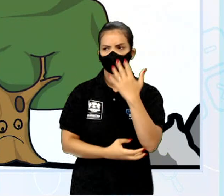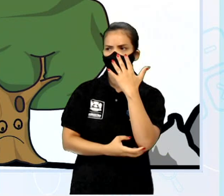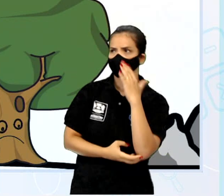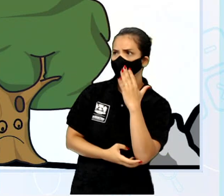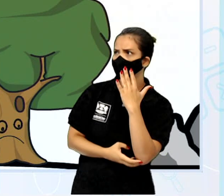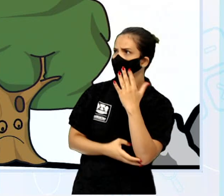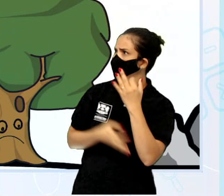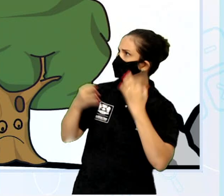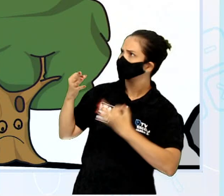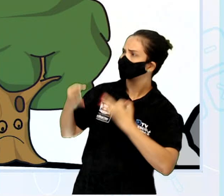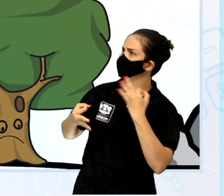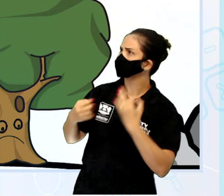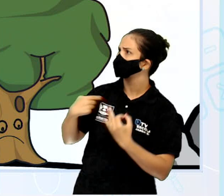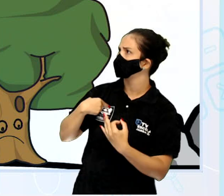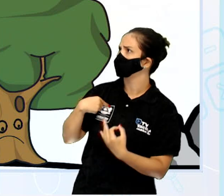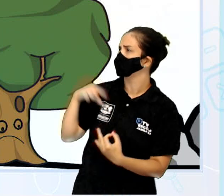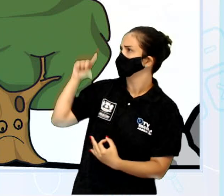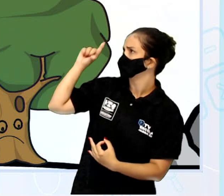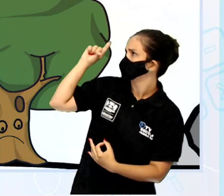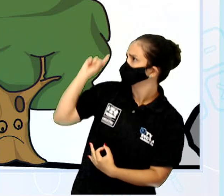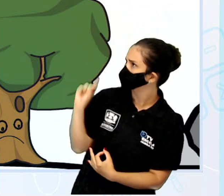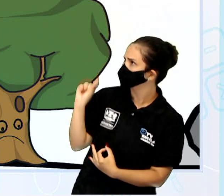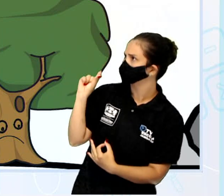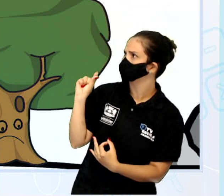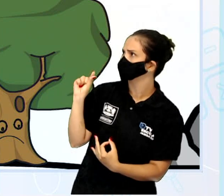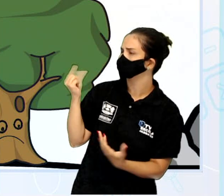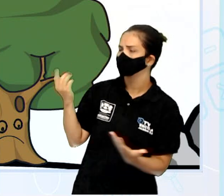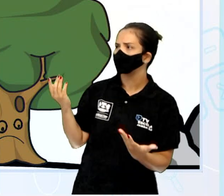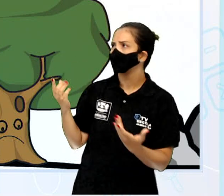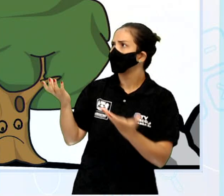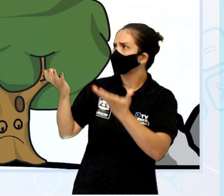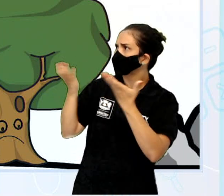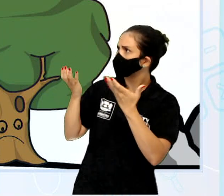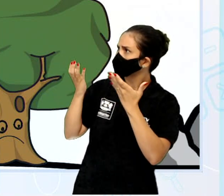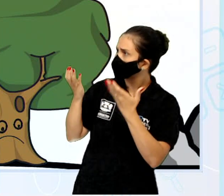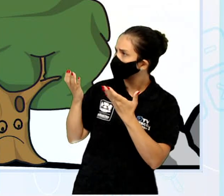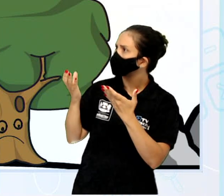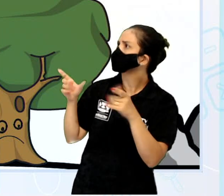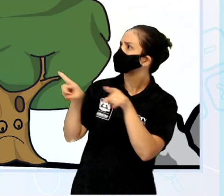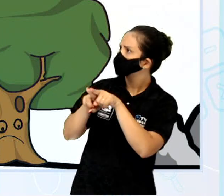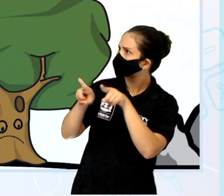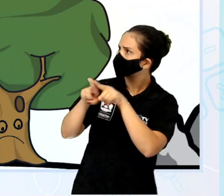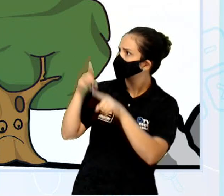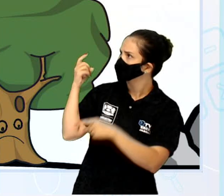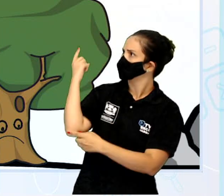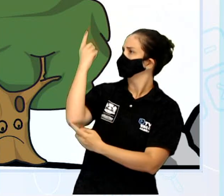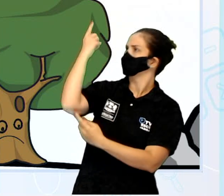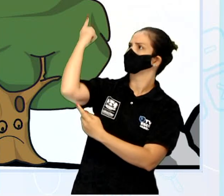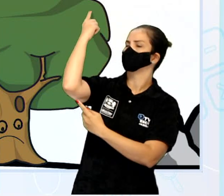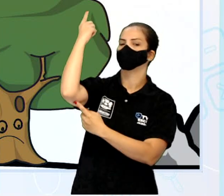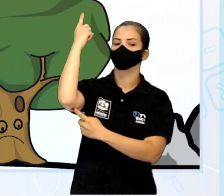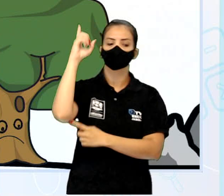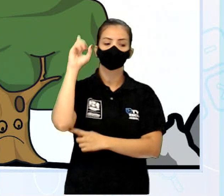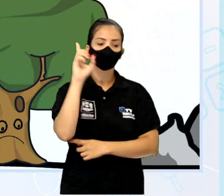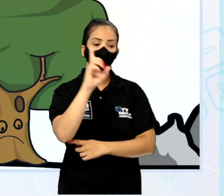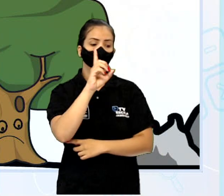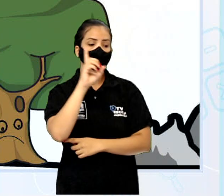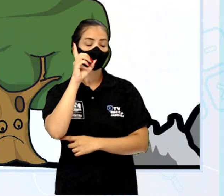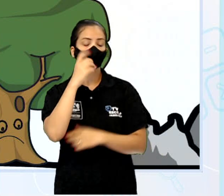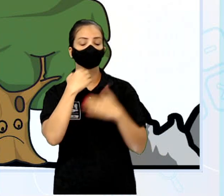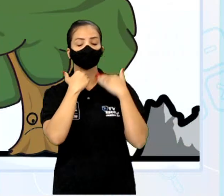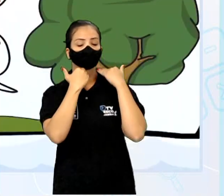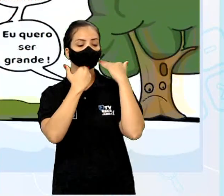só eu sou tão baixinho. Eu quero ser grande. Os deuses continuaram